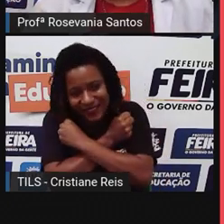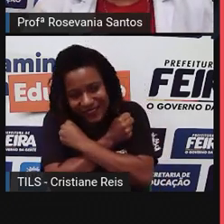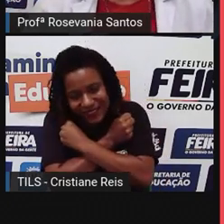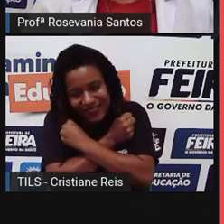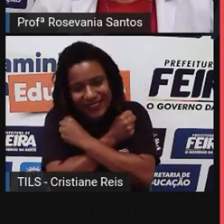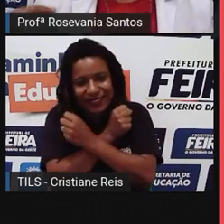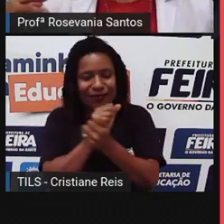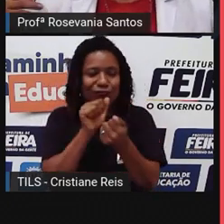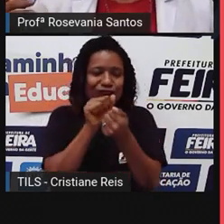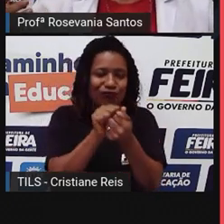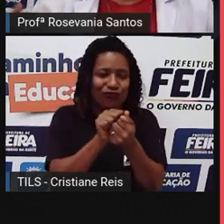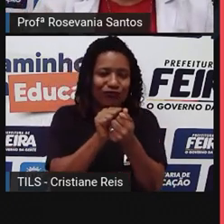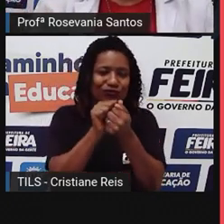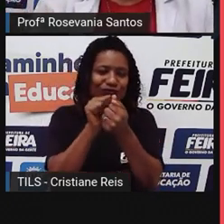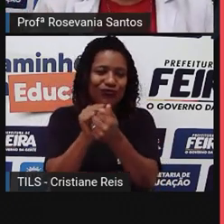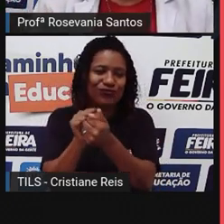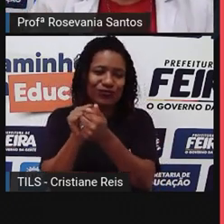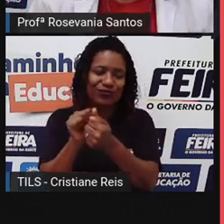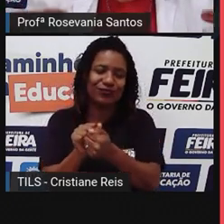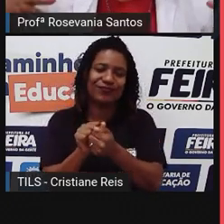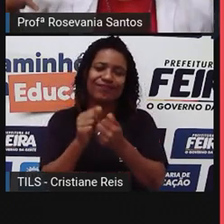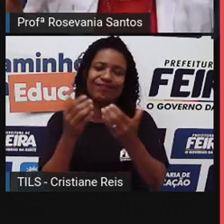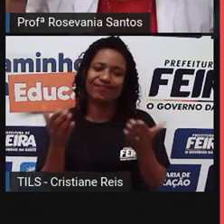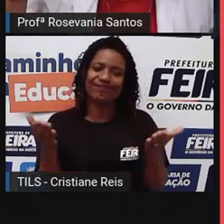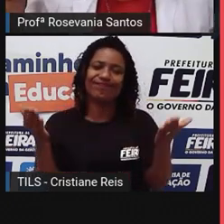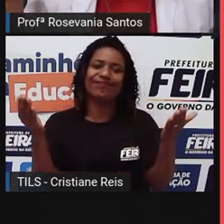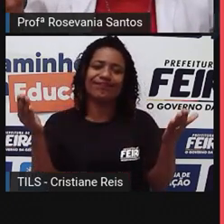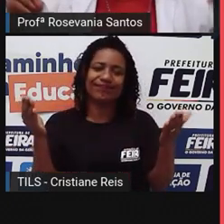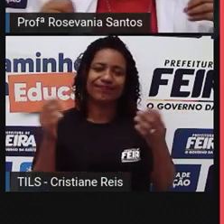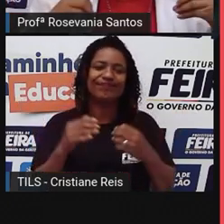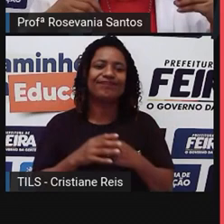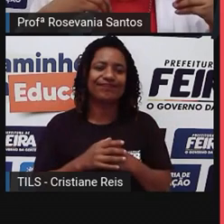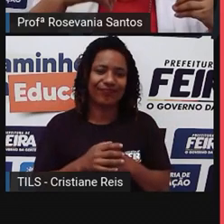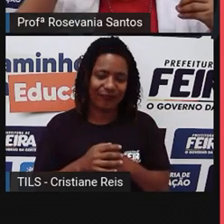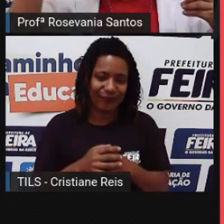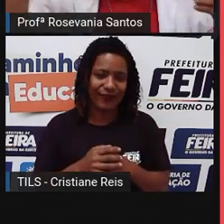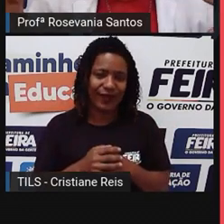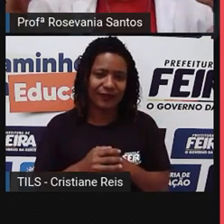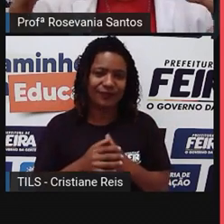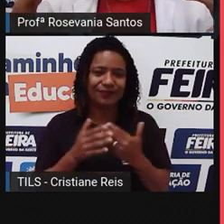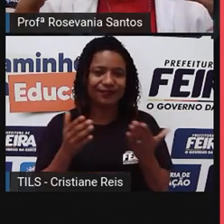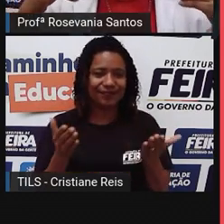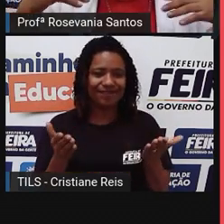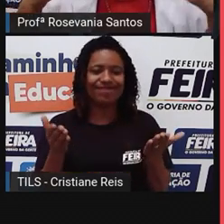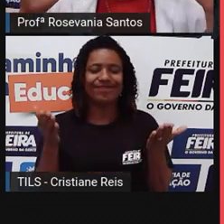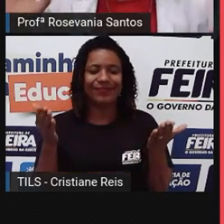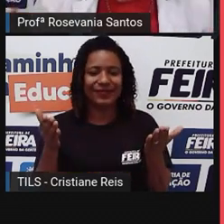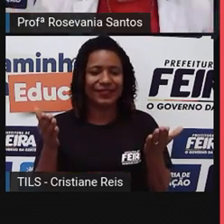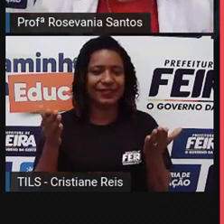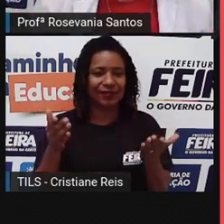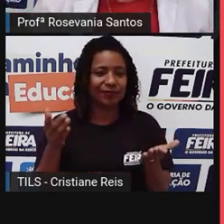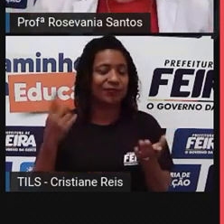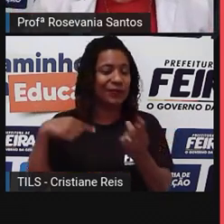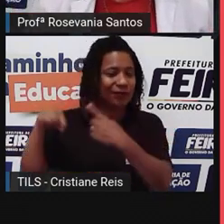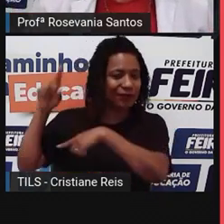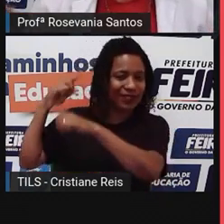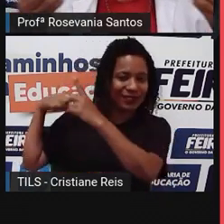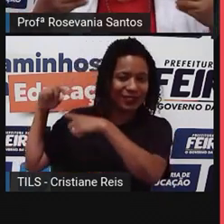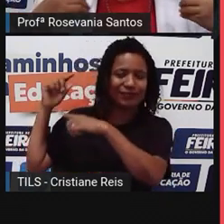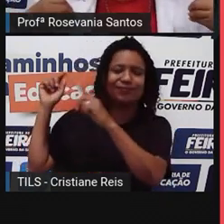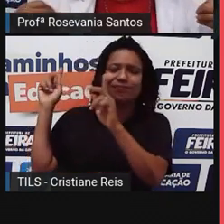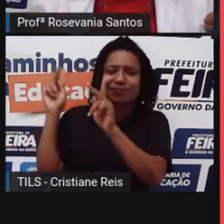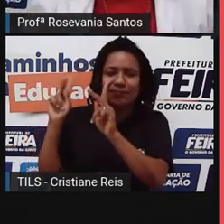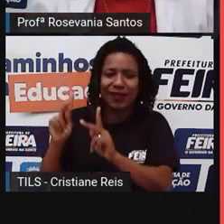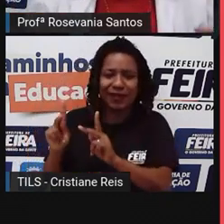próximo. Então, tudo isso aí, não pode entender como essa... Lembra-se esse momento, assim, que foi uma tempestade na vida da